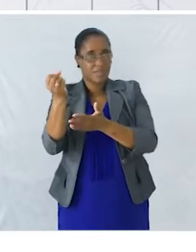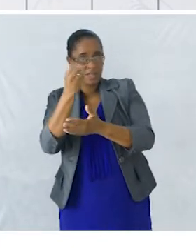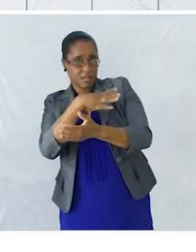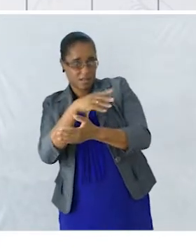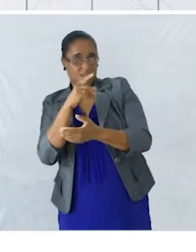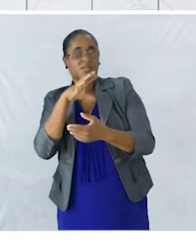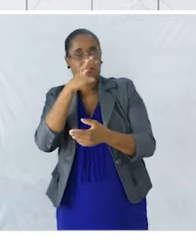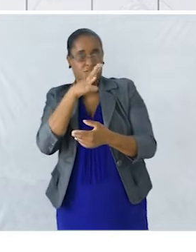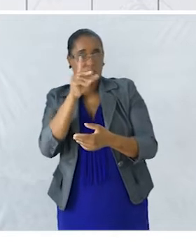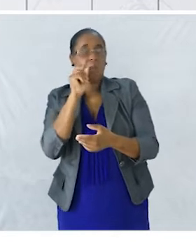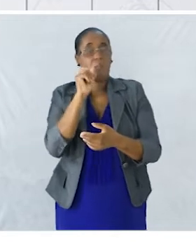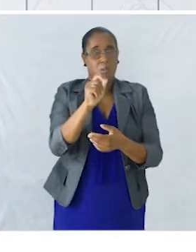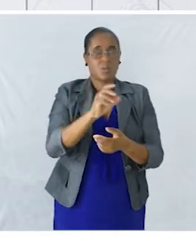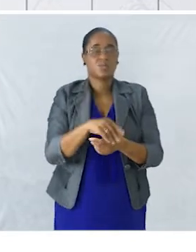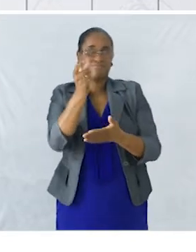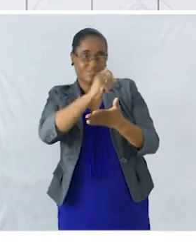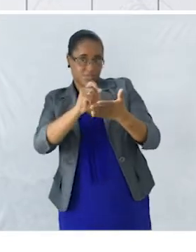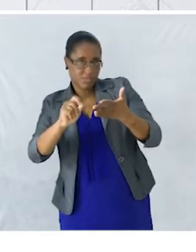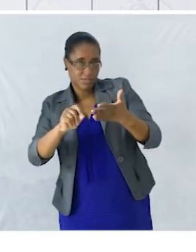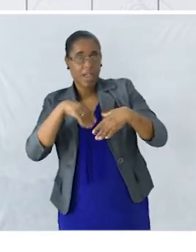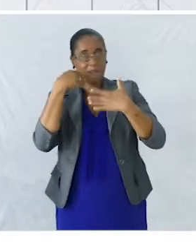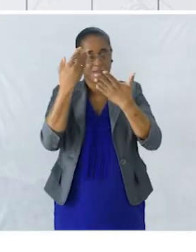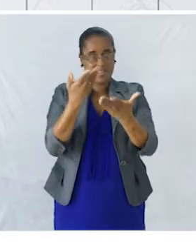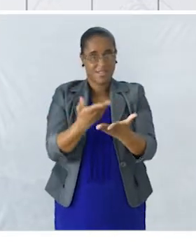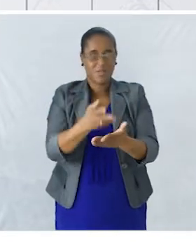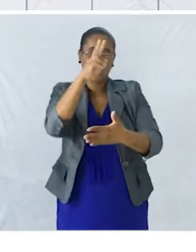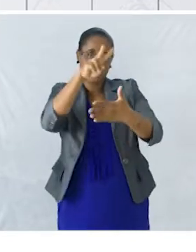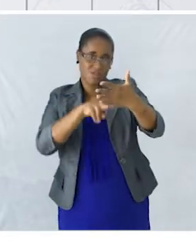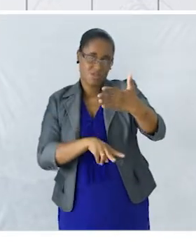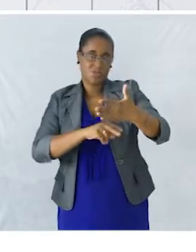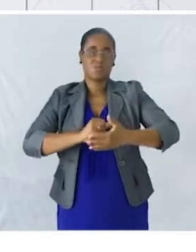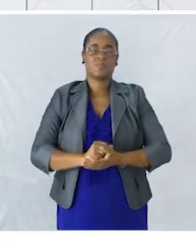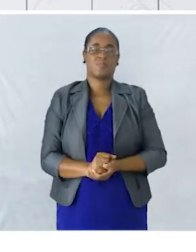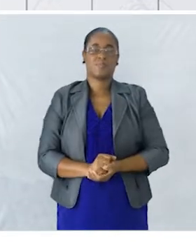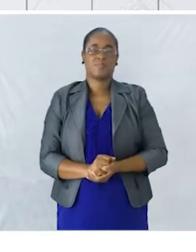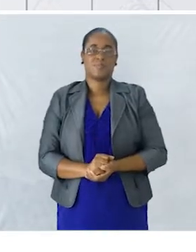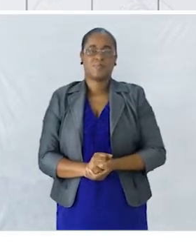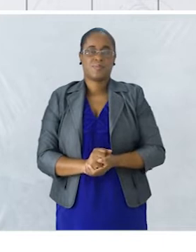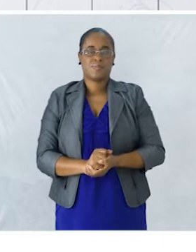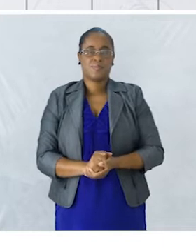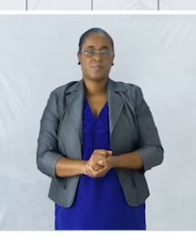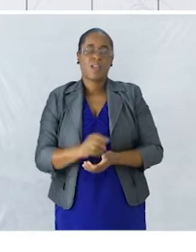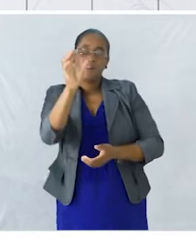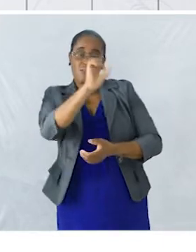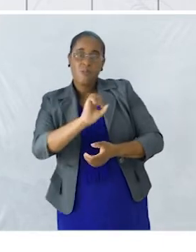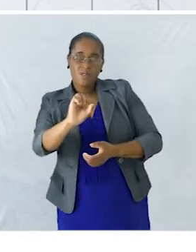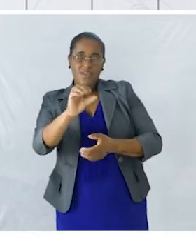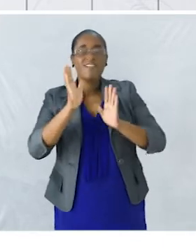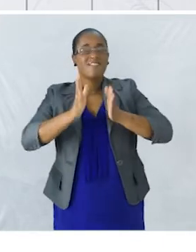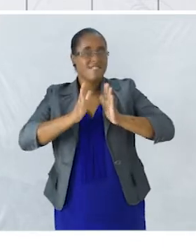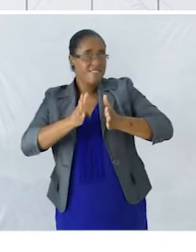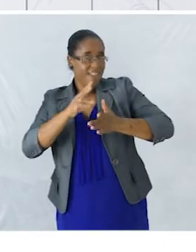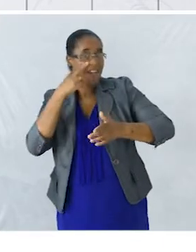pontuação A ortografia E a apresentação Do texto Então Vocês já viram